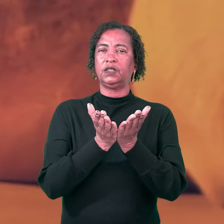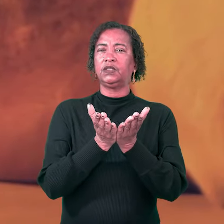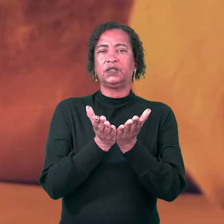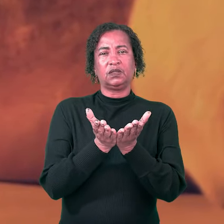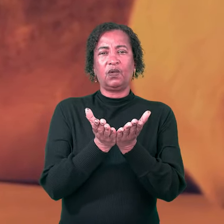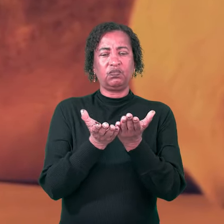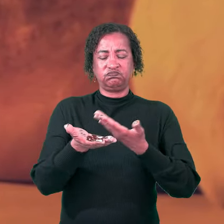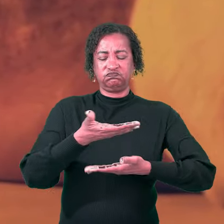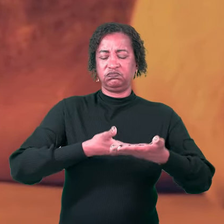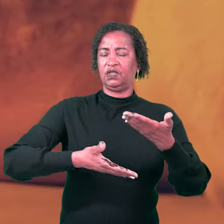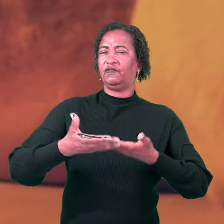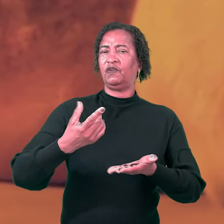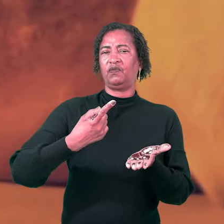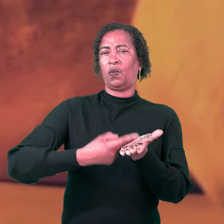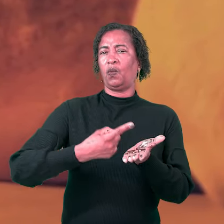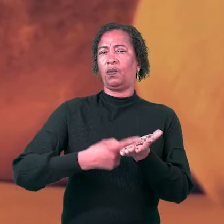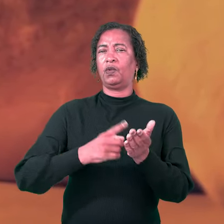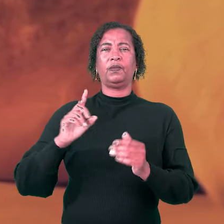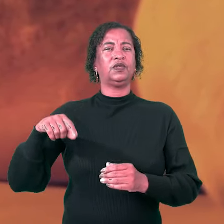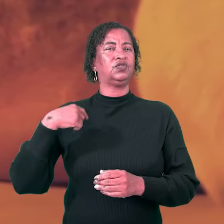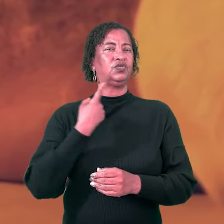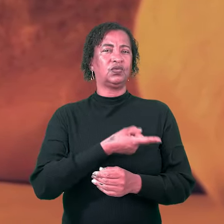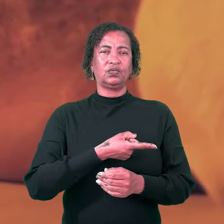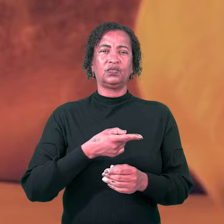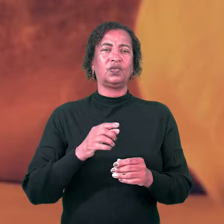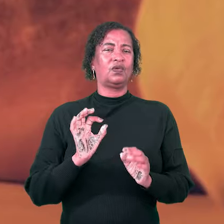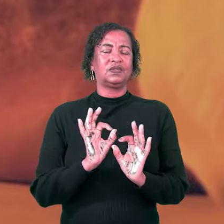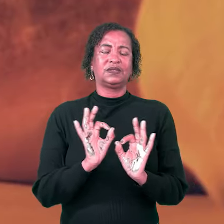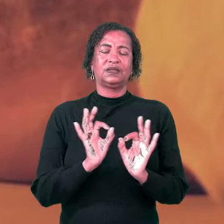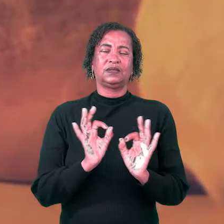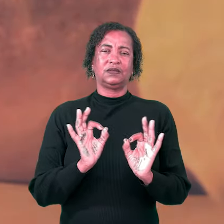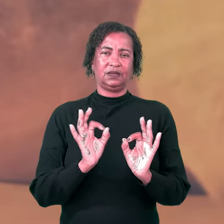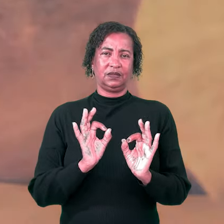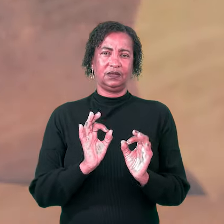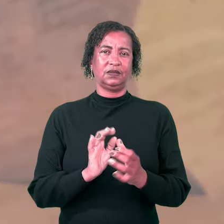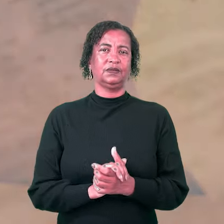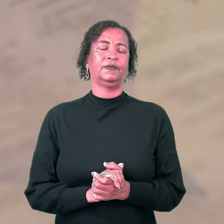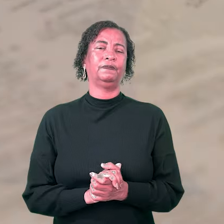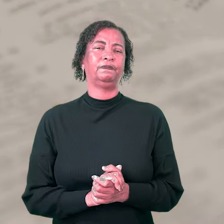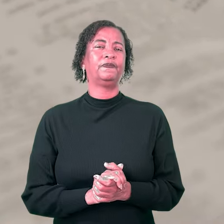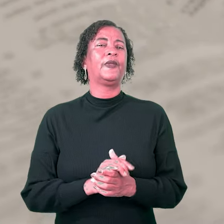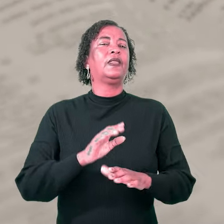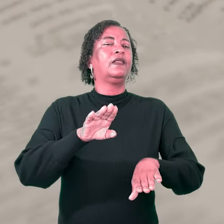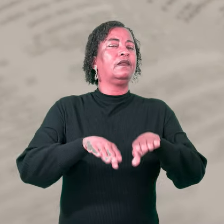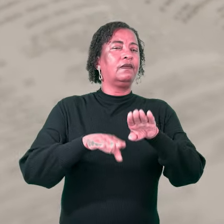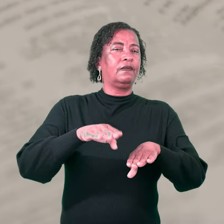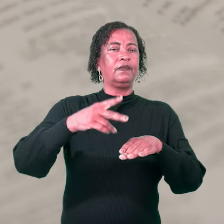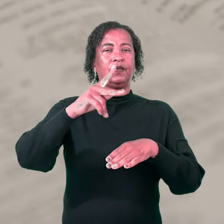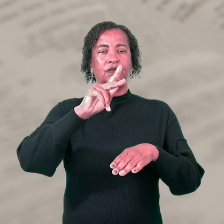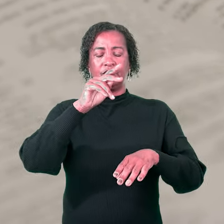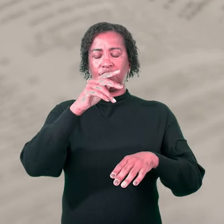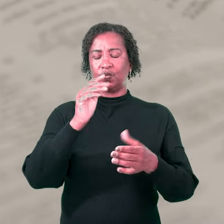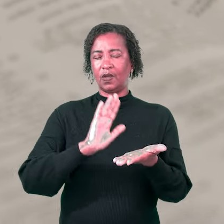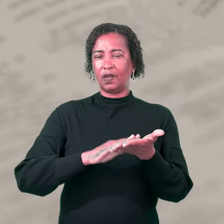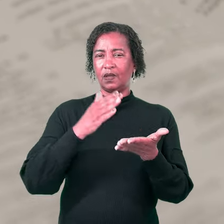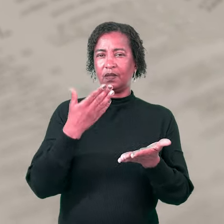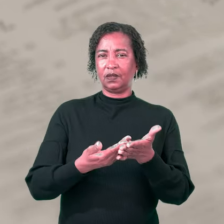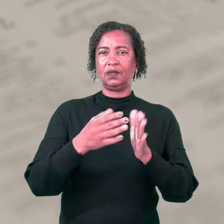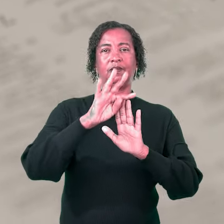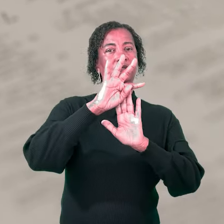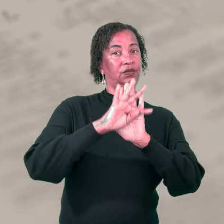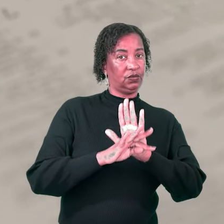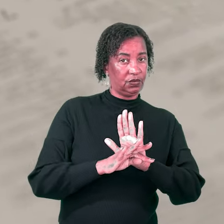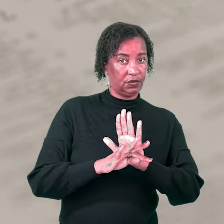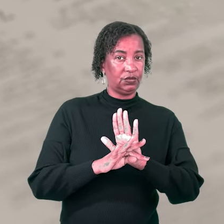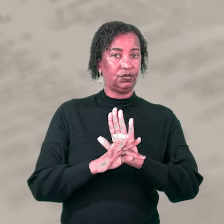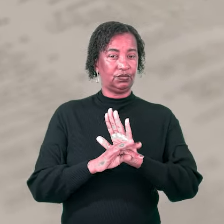comprometimento da nossa parte, nem nos custa nada. Essa visão vai depender da sua interpretação do texto. E não